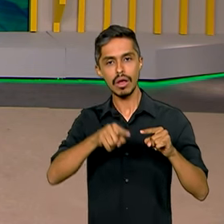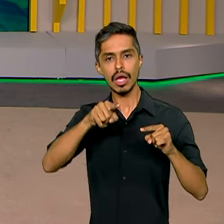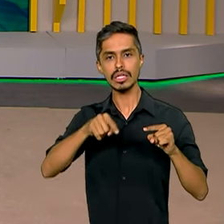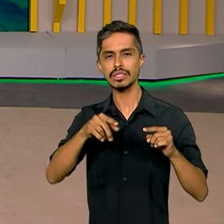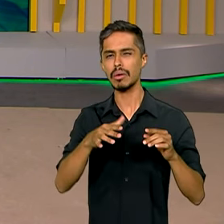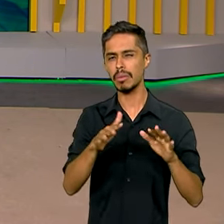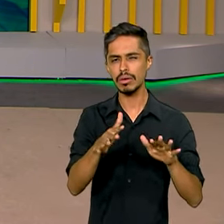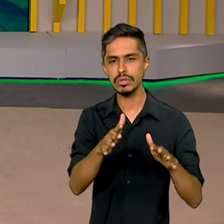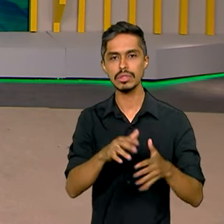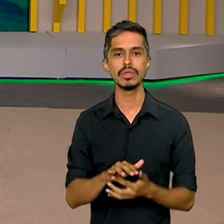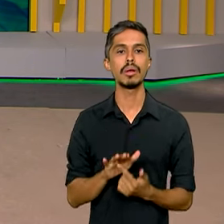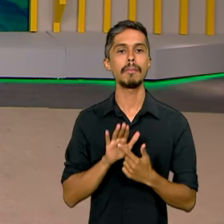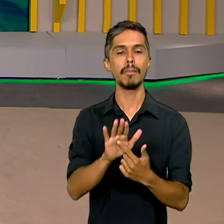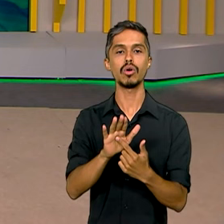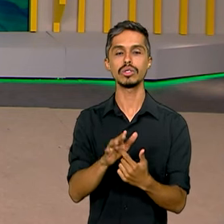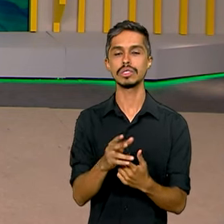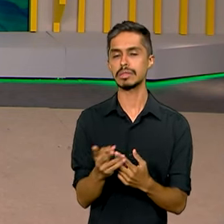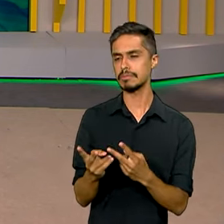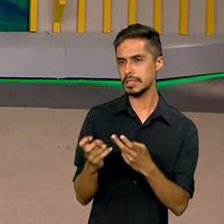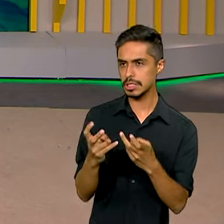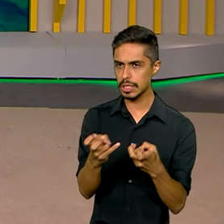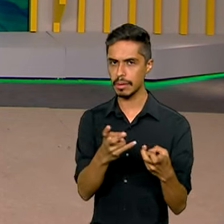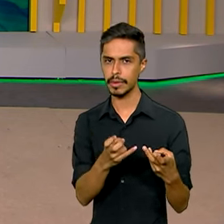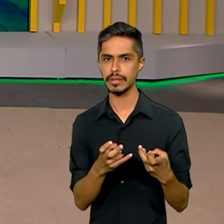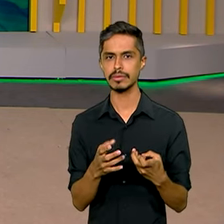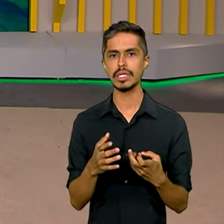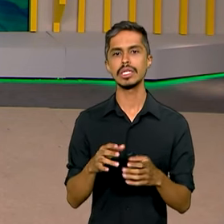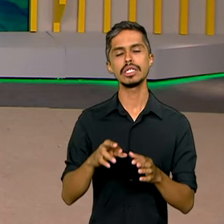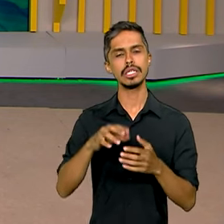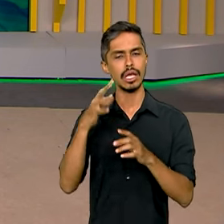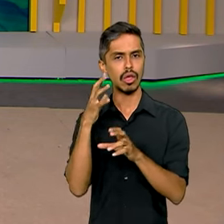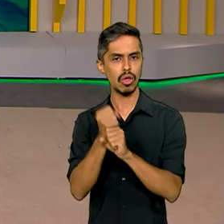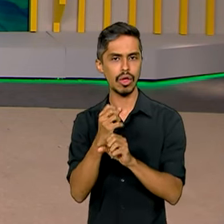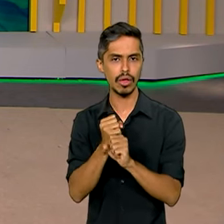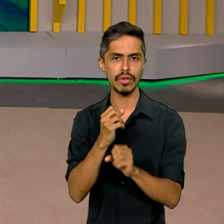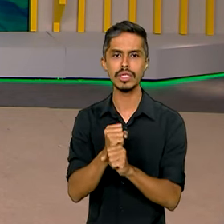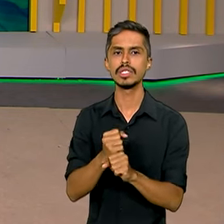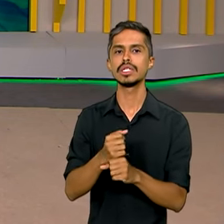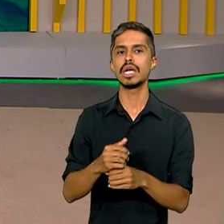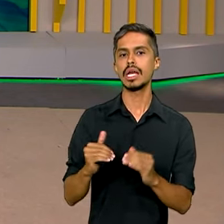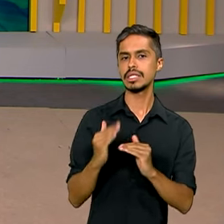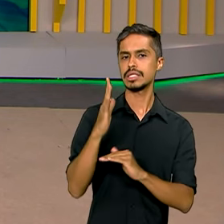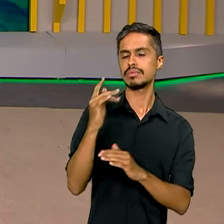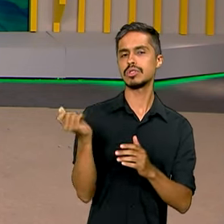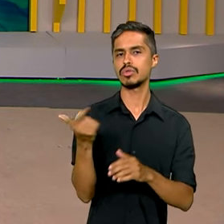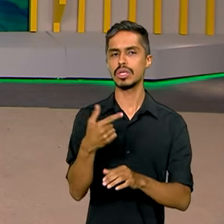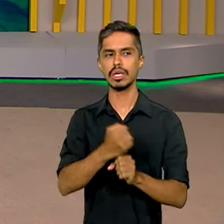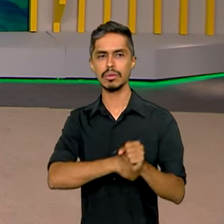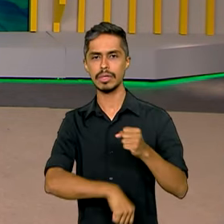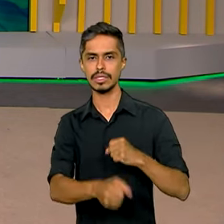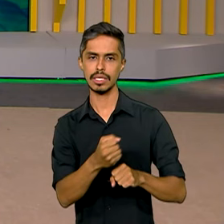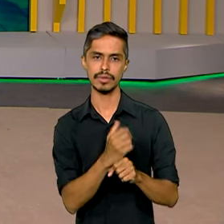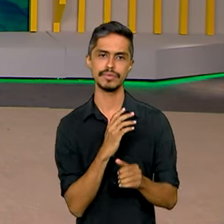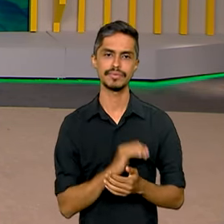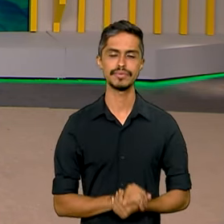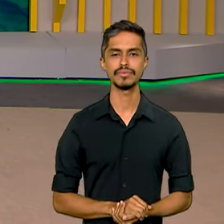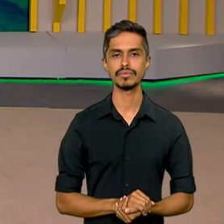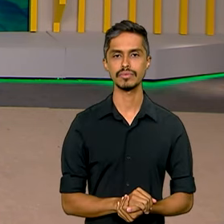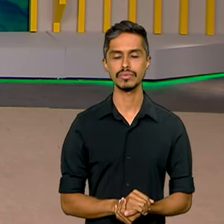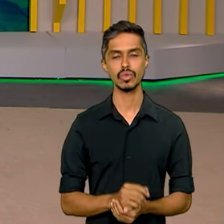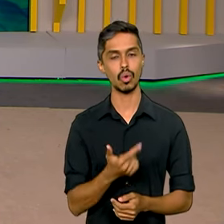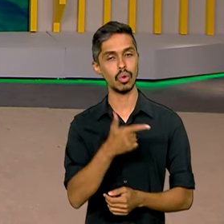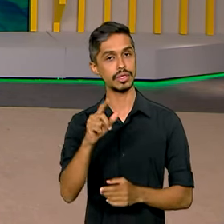residual, mostra uma tendência, que foi a revisão para cima das previsões do ano passado. Outro dado